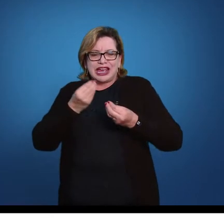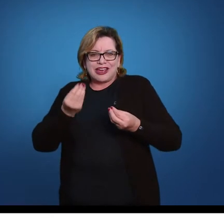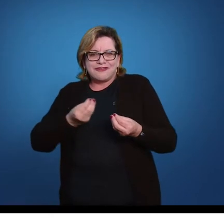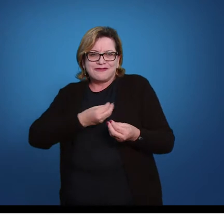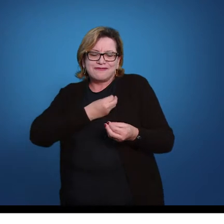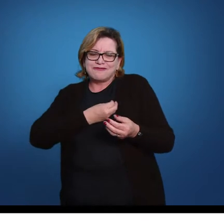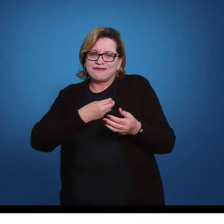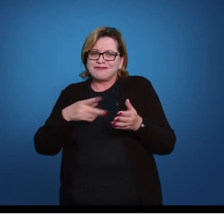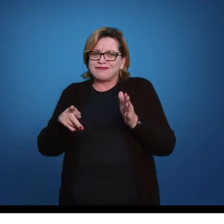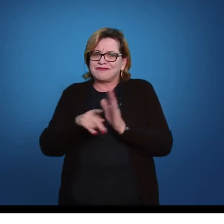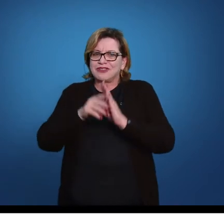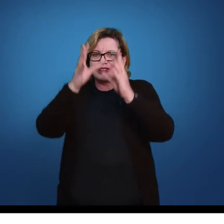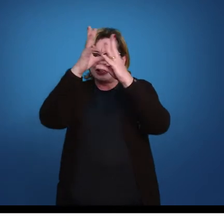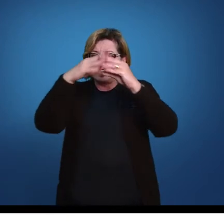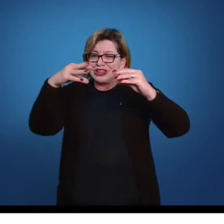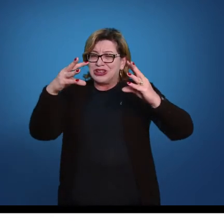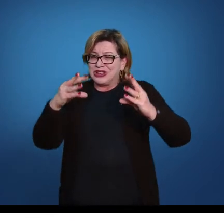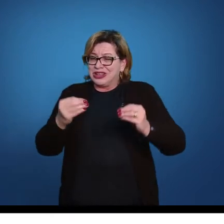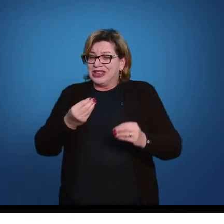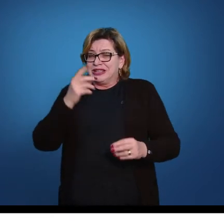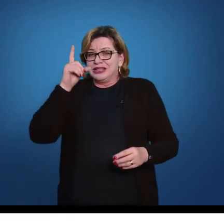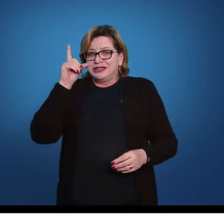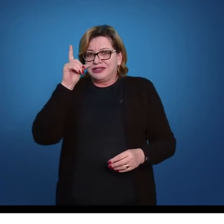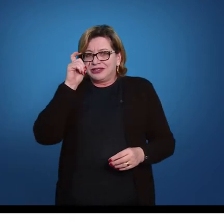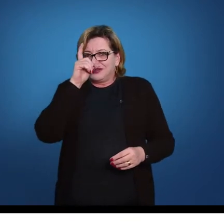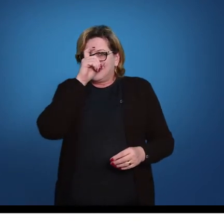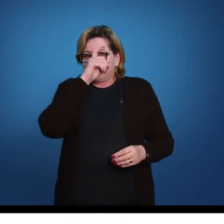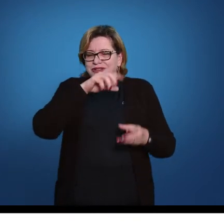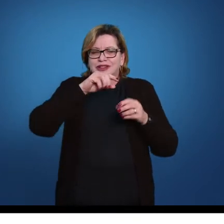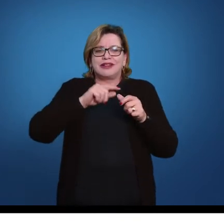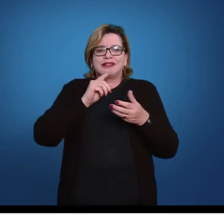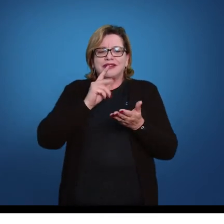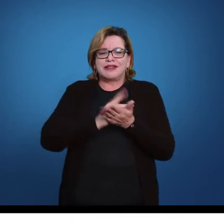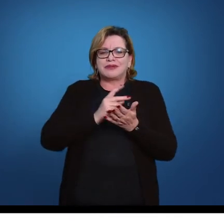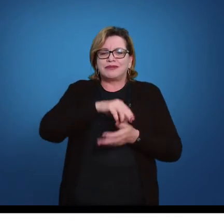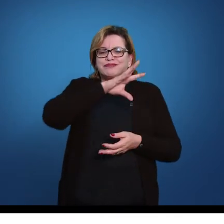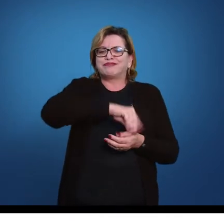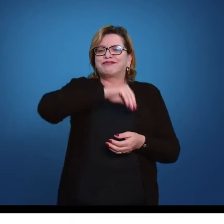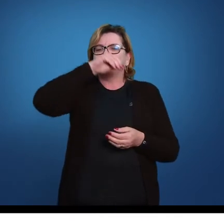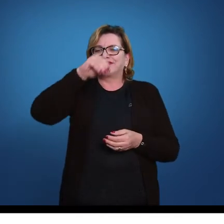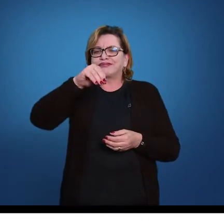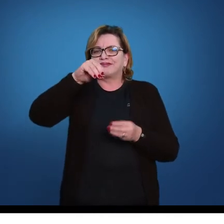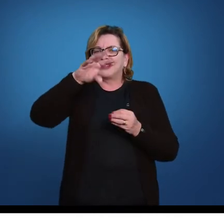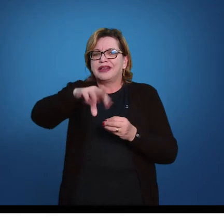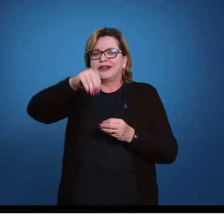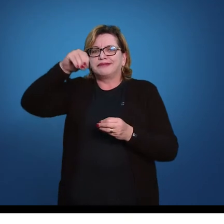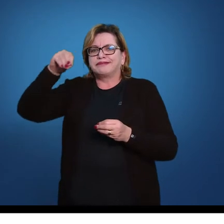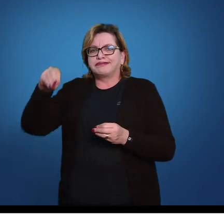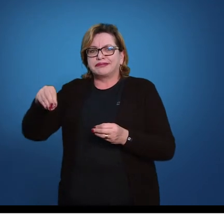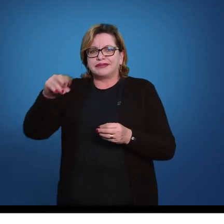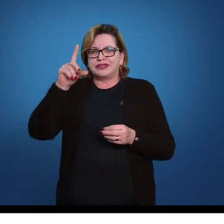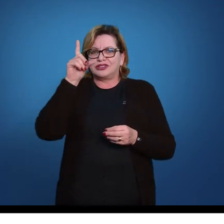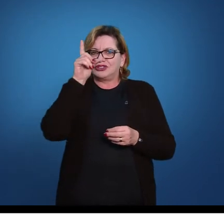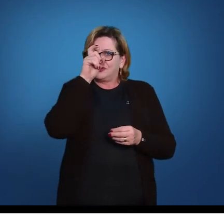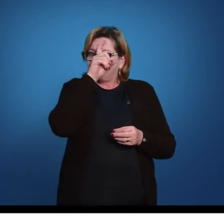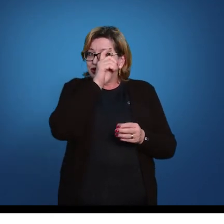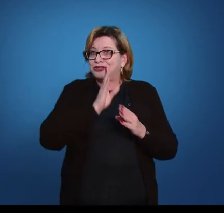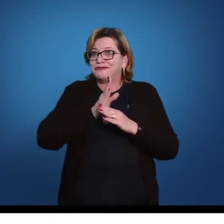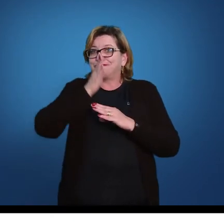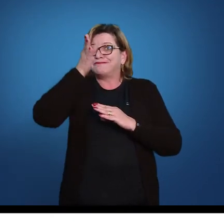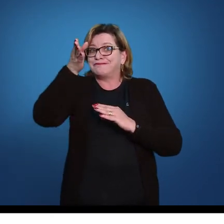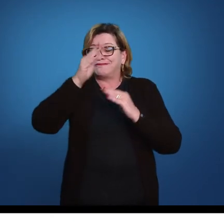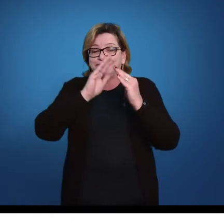vida no circo eram bastante difíceis. A vida nômade, a dificuldade do acesso à